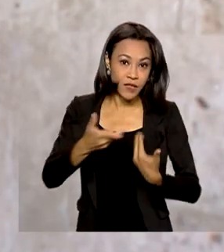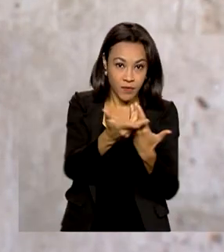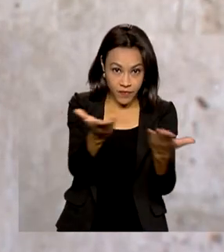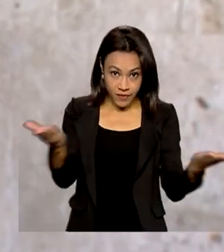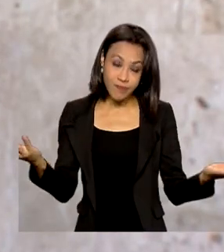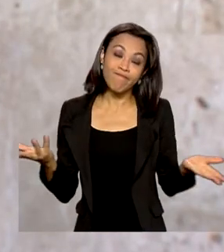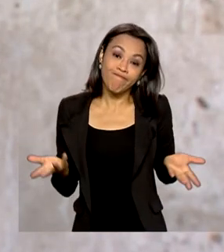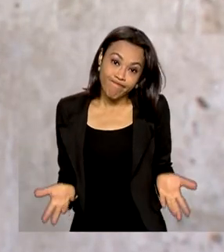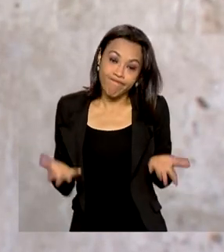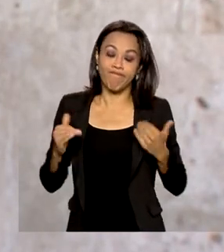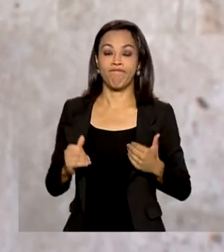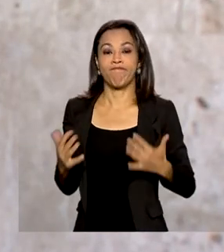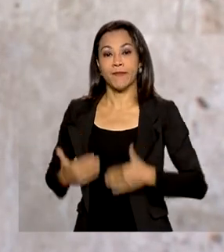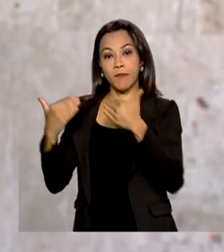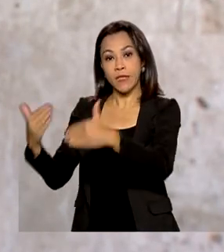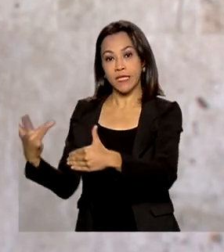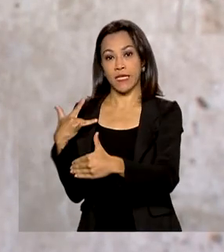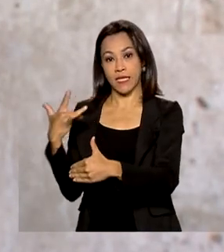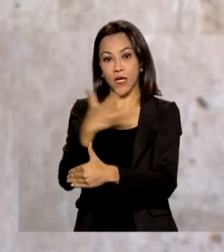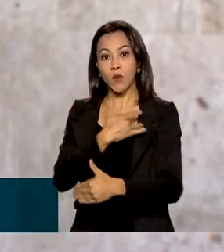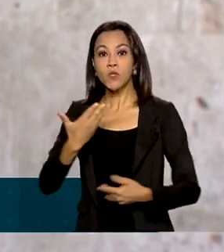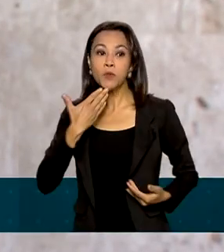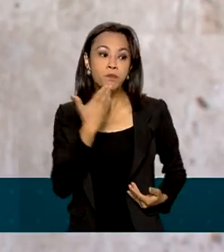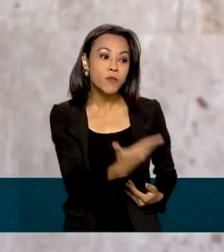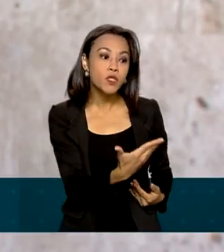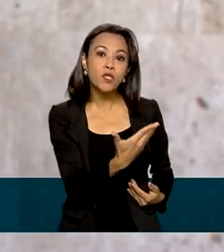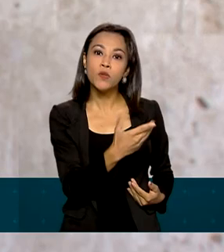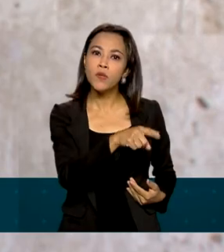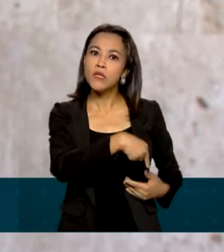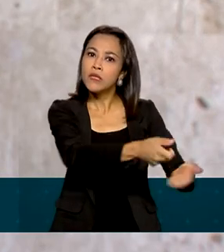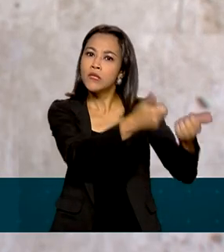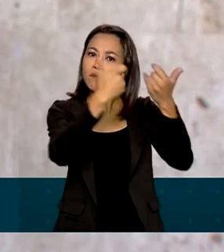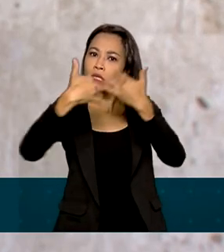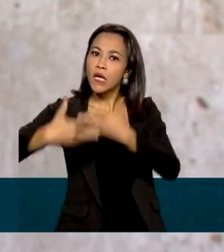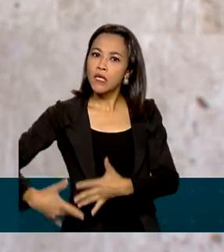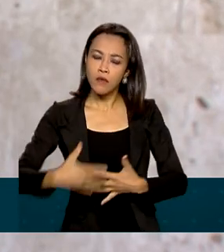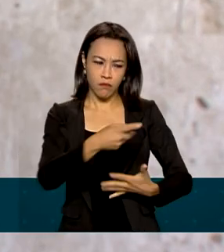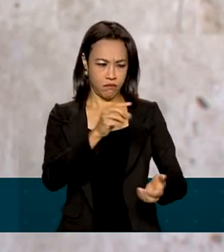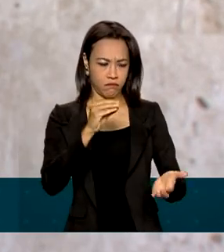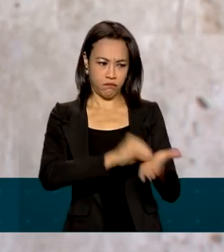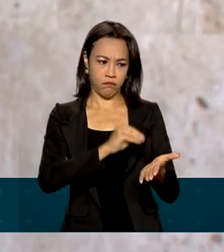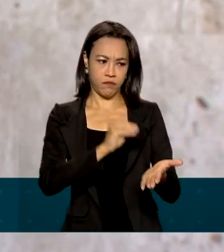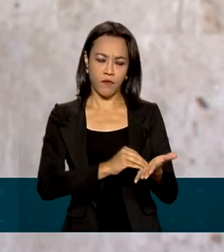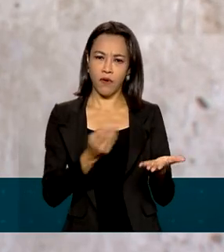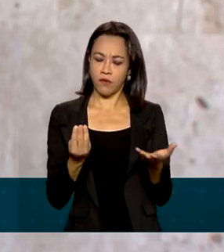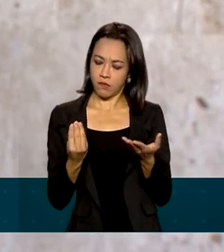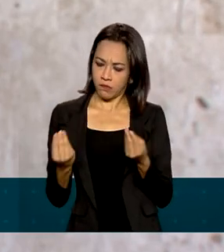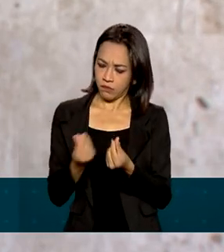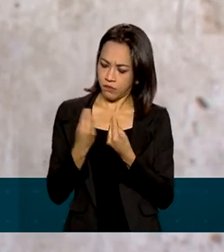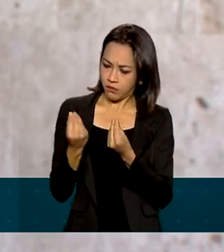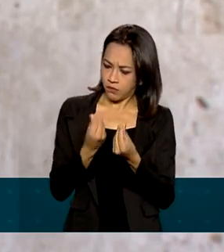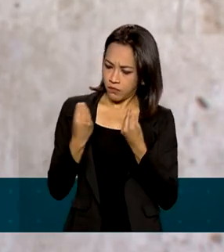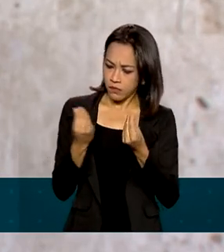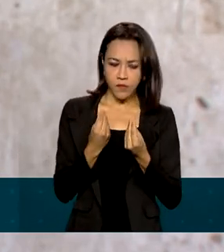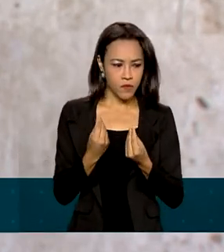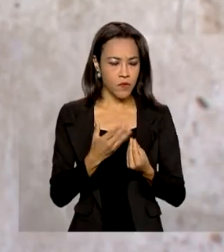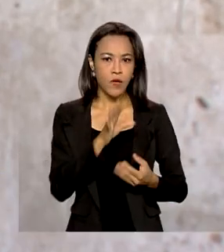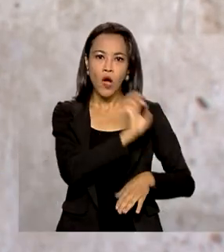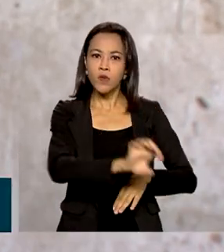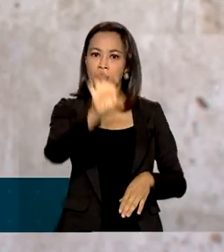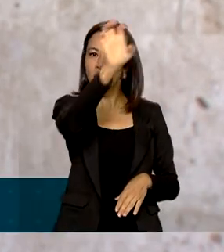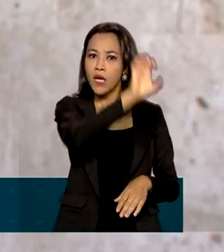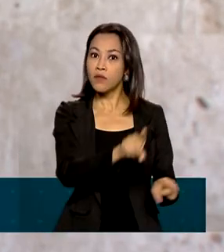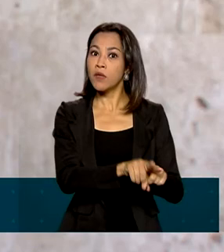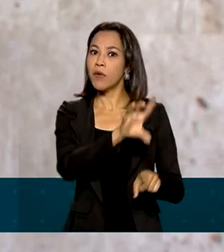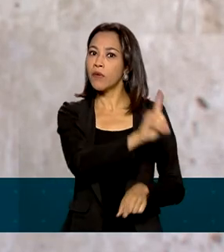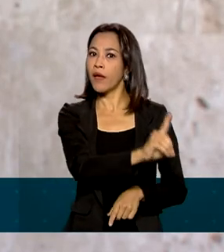todos. Pois é, o Ministério da Saúde pediu esclarecimentos porque identificou inconsistências no sistema, pediu esclarecimentos aos estados e ao Distrito